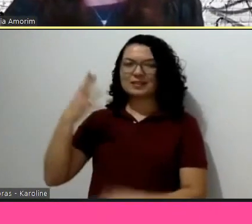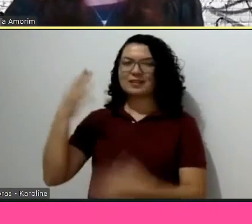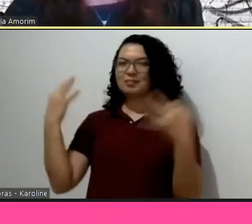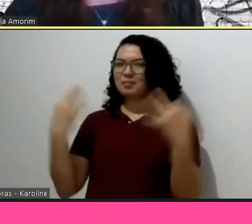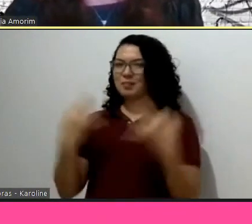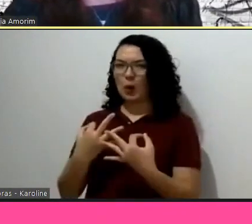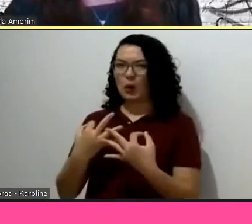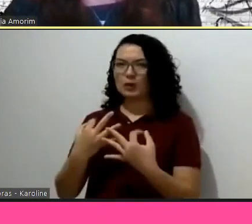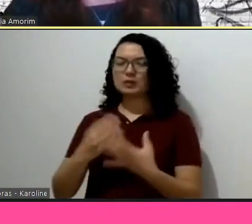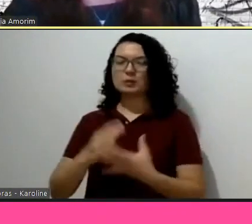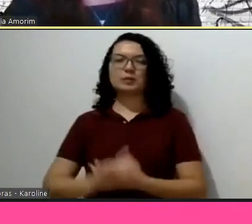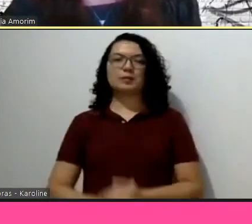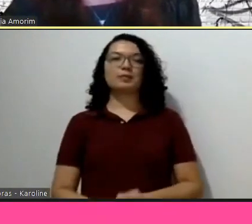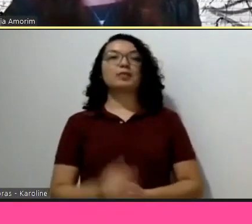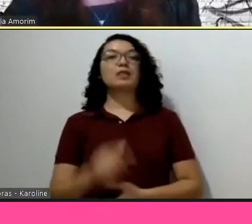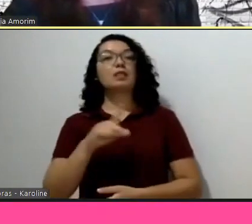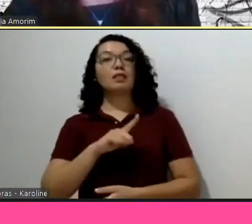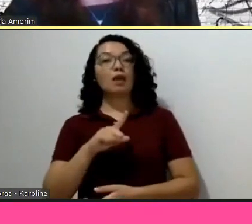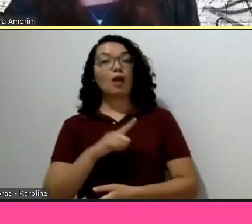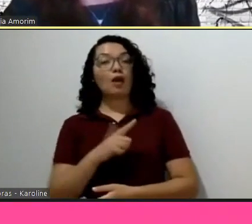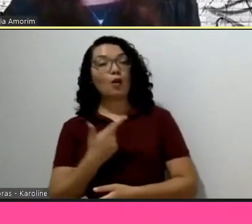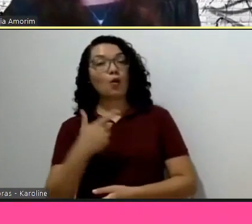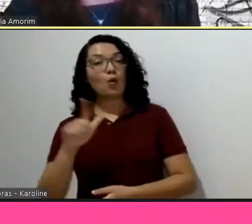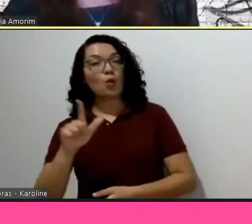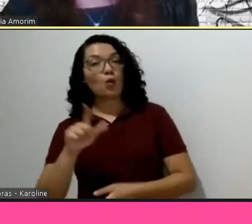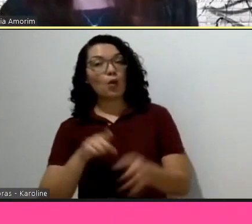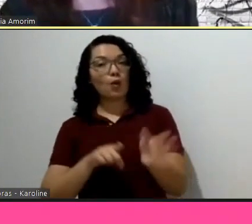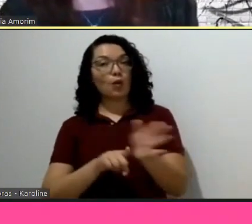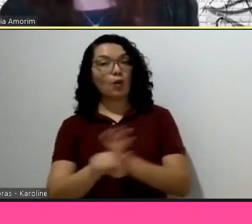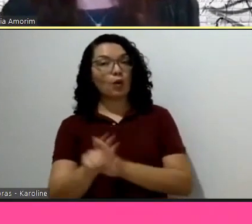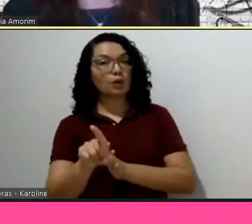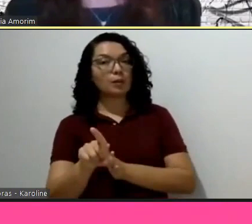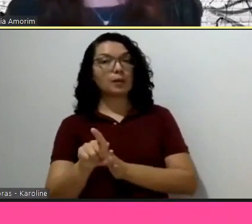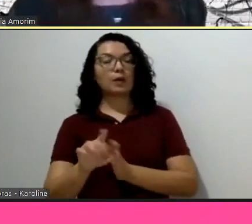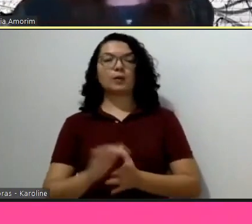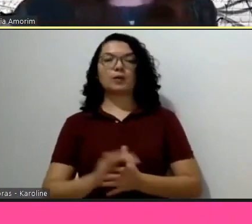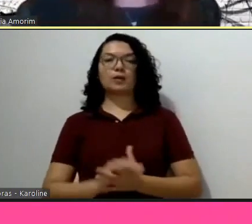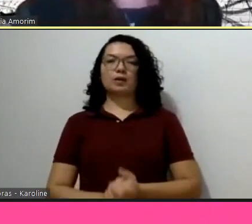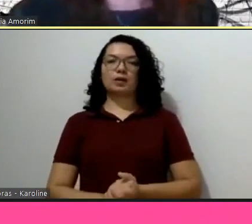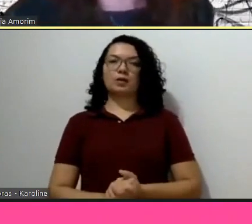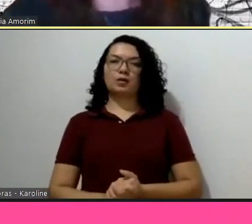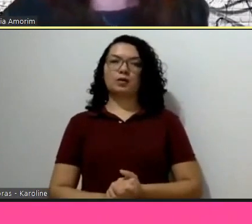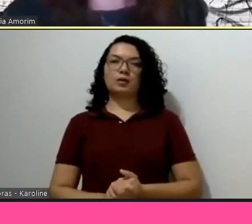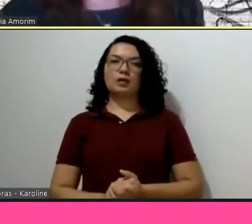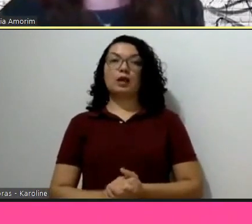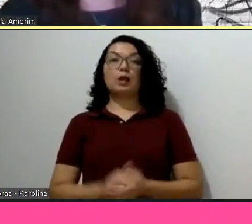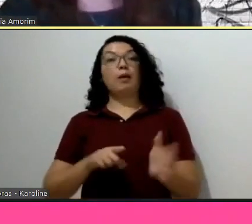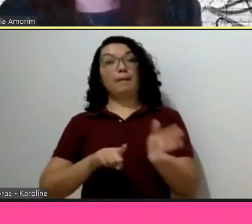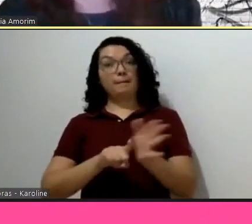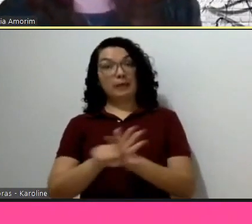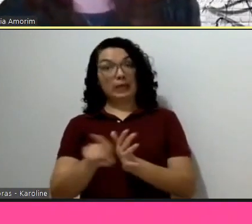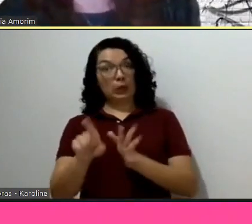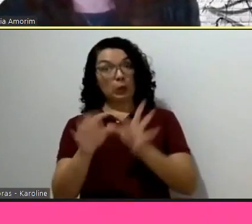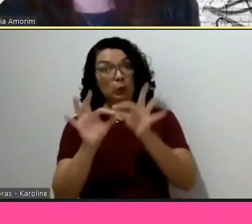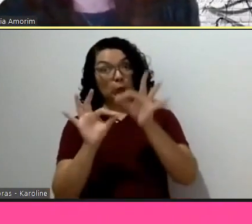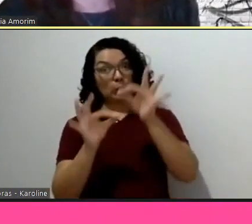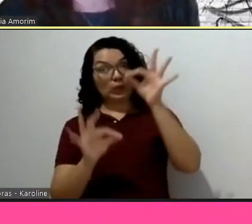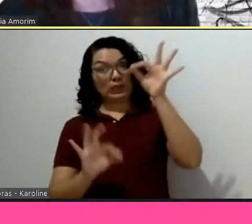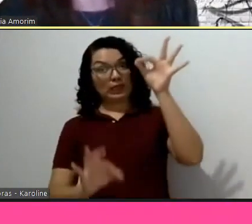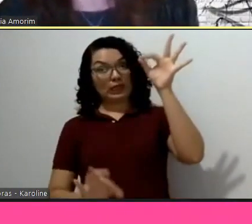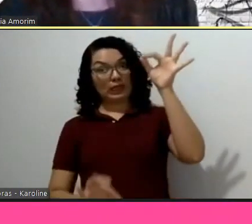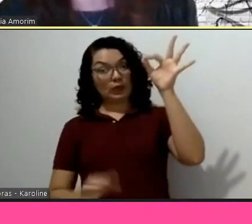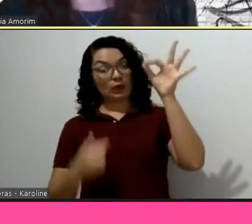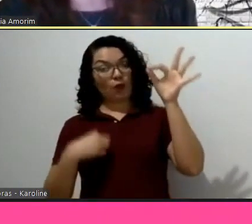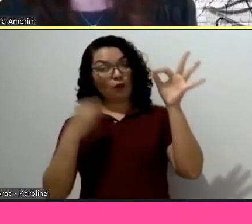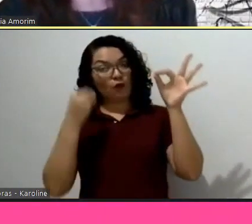Eu tenho mais uma perguntinha aqui no chat, na verdade eu tenho uma pergunta longa, eu vou falar rapidamente aqui, que